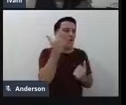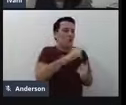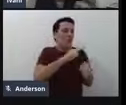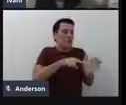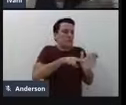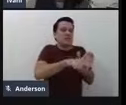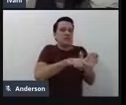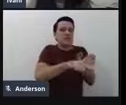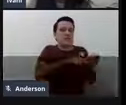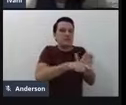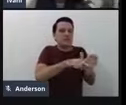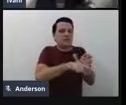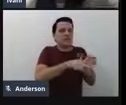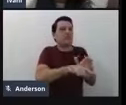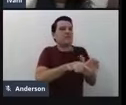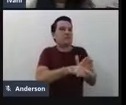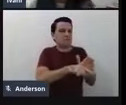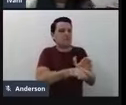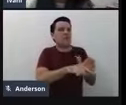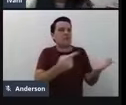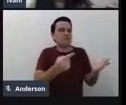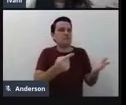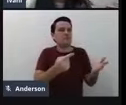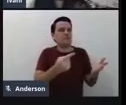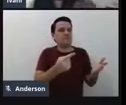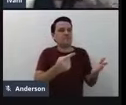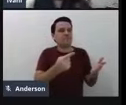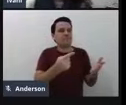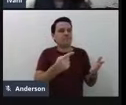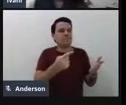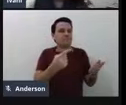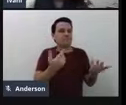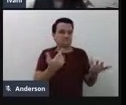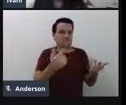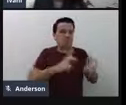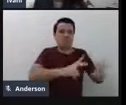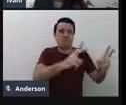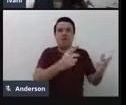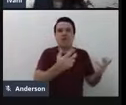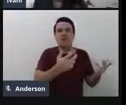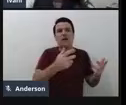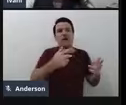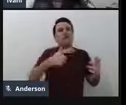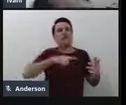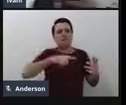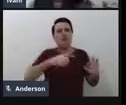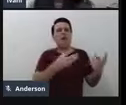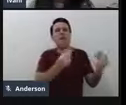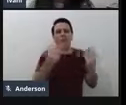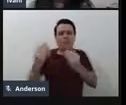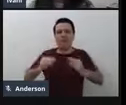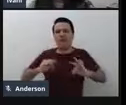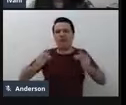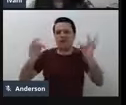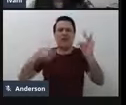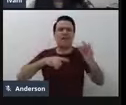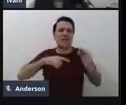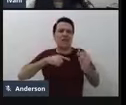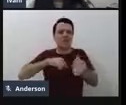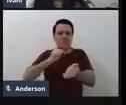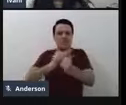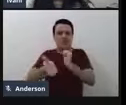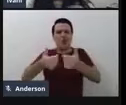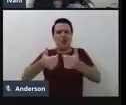teor que talvez ela tinha, mas em outro viés. E muitas tecnologias surgiram, muitos jogos pedagógicos